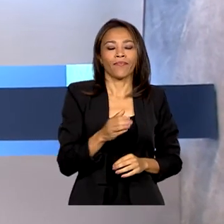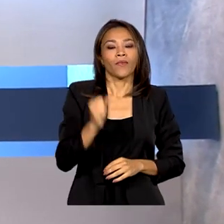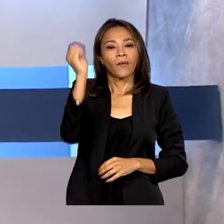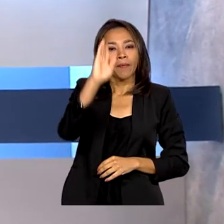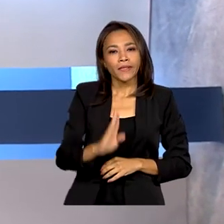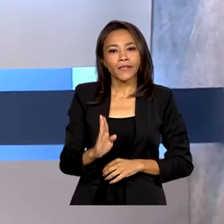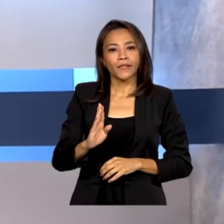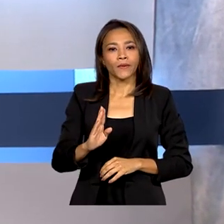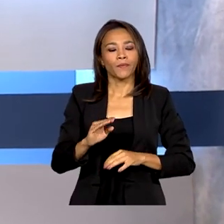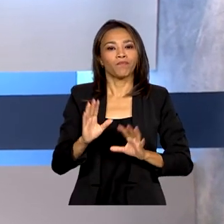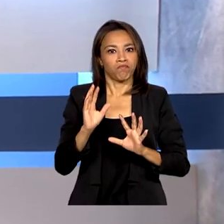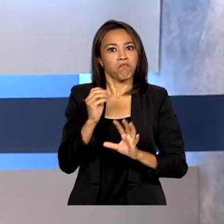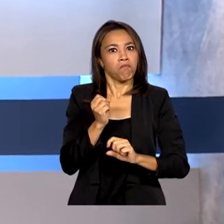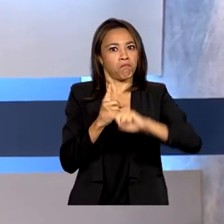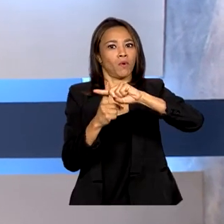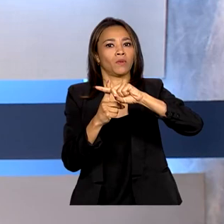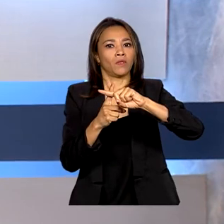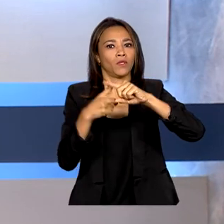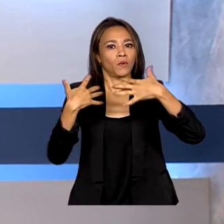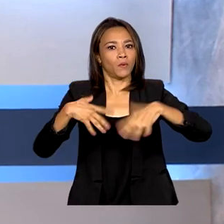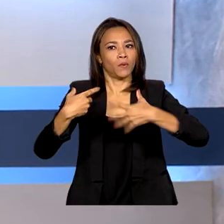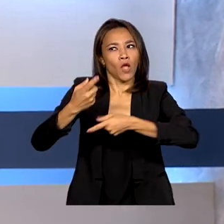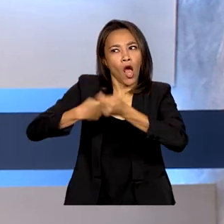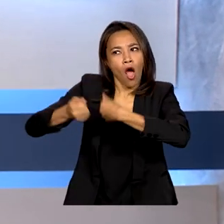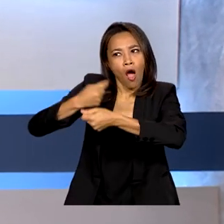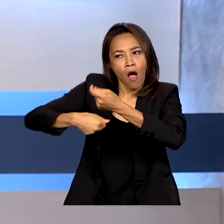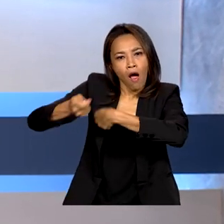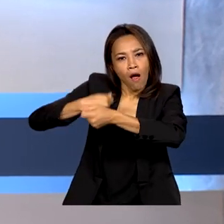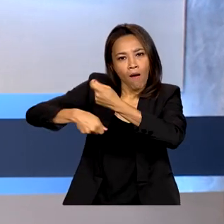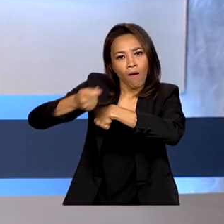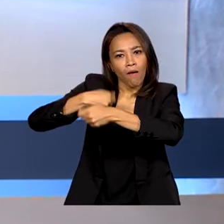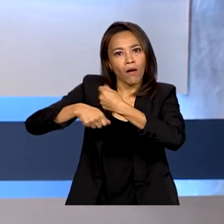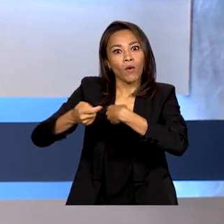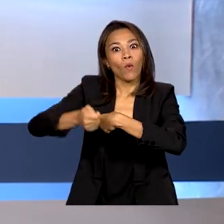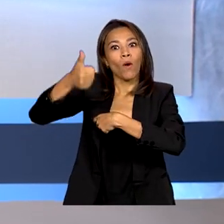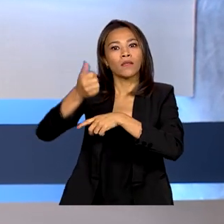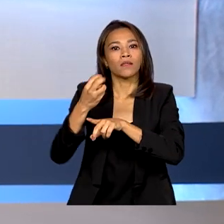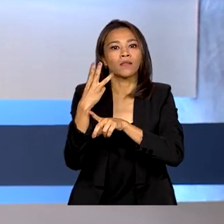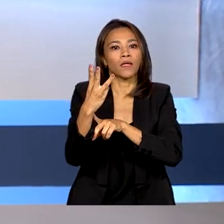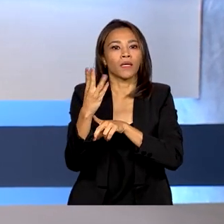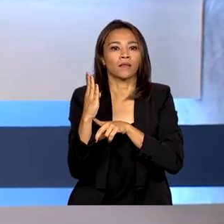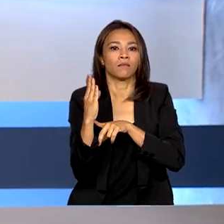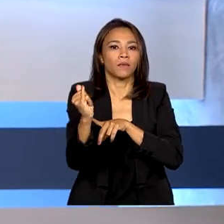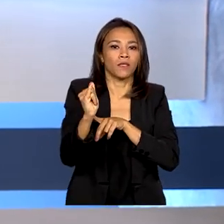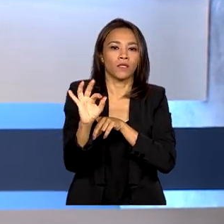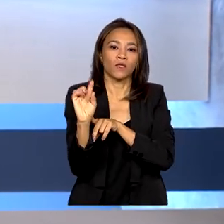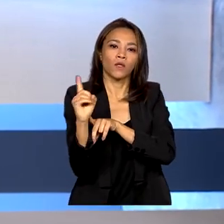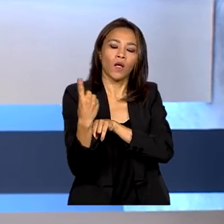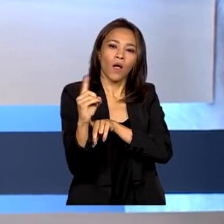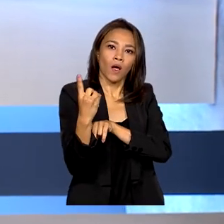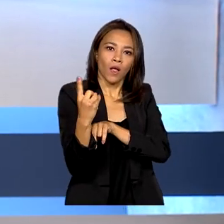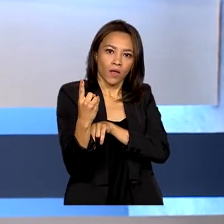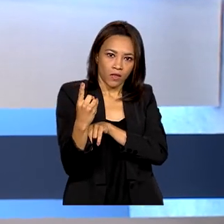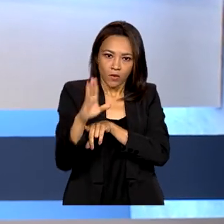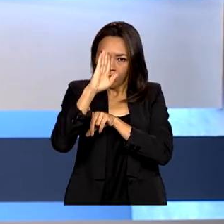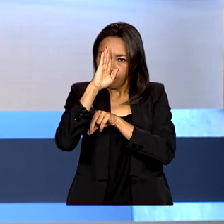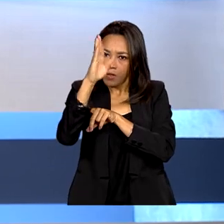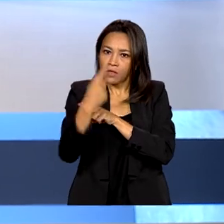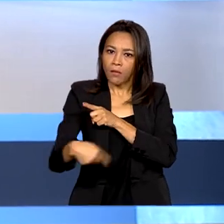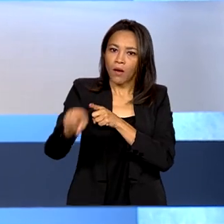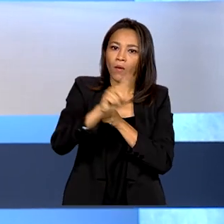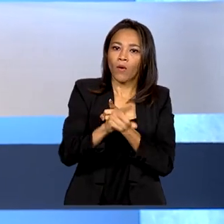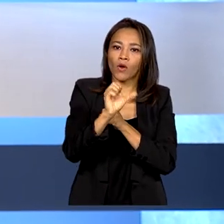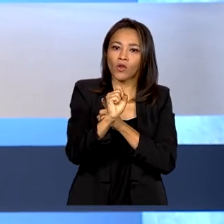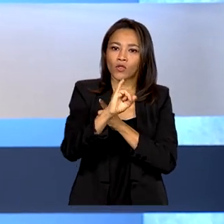passado com saldo positivo nas trocas comerciais com o exterior de quase 3 bilhões de dólares. Os destaques foram a